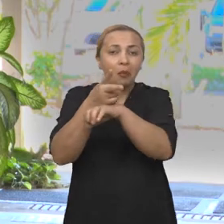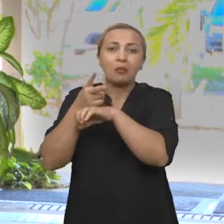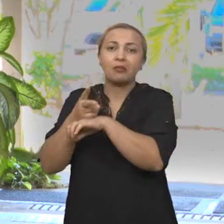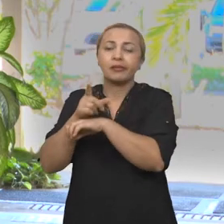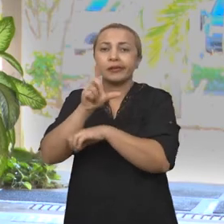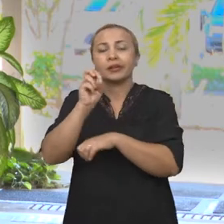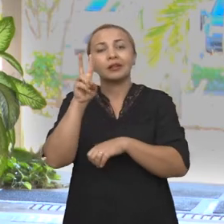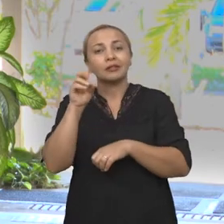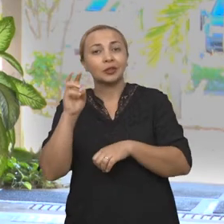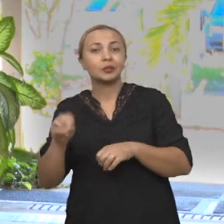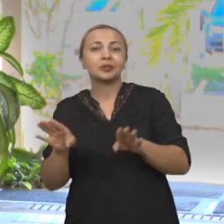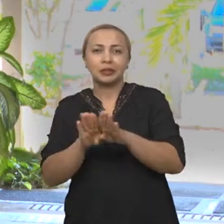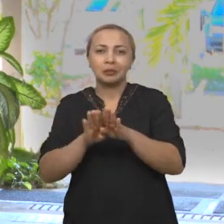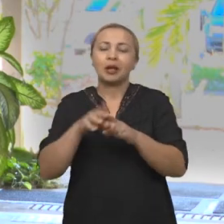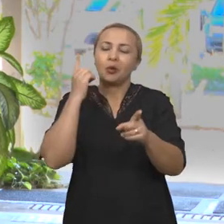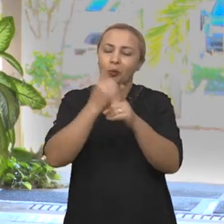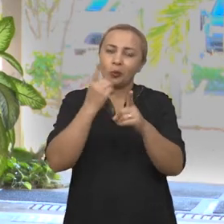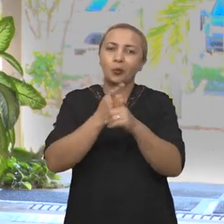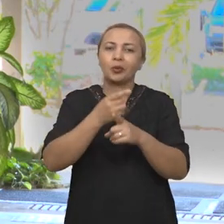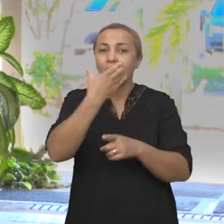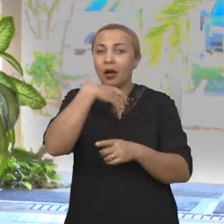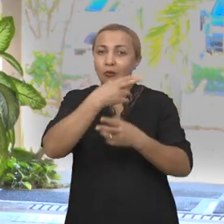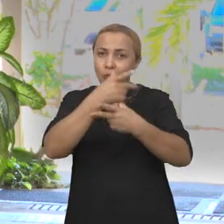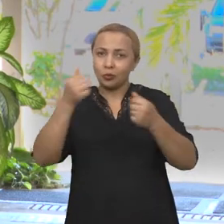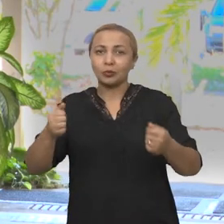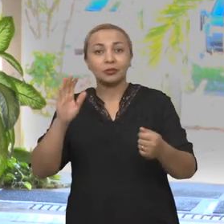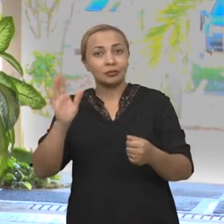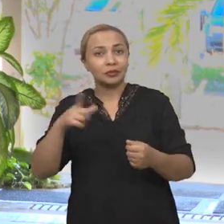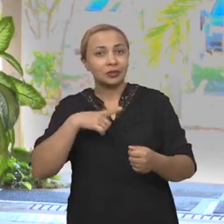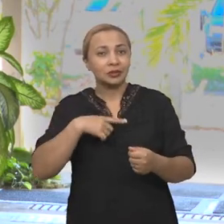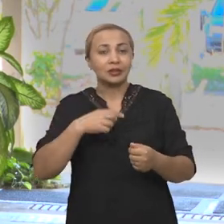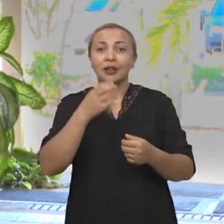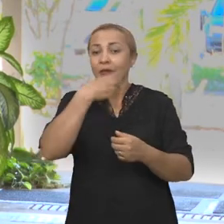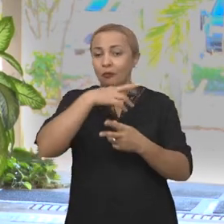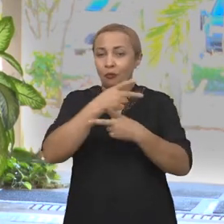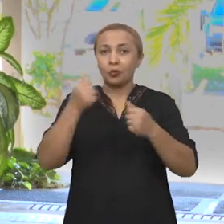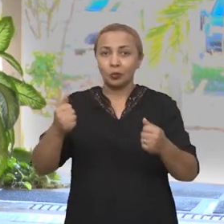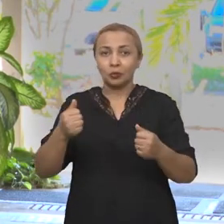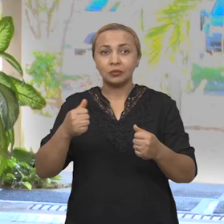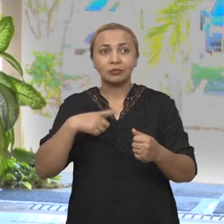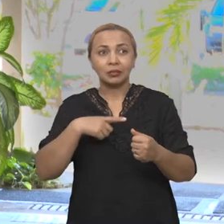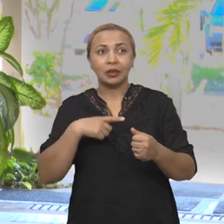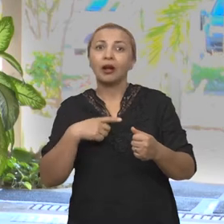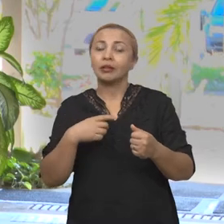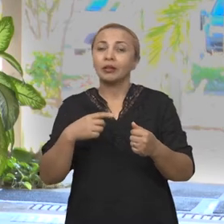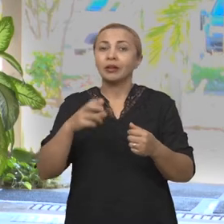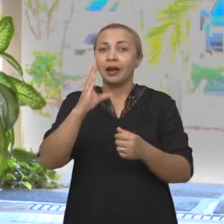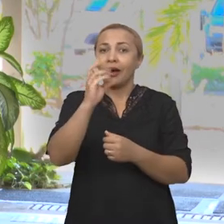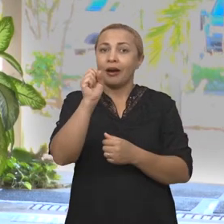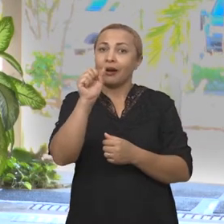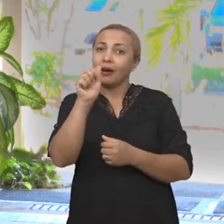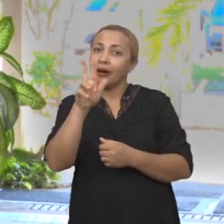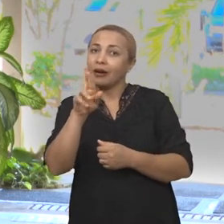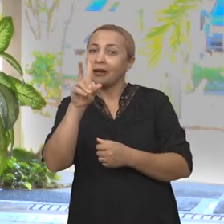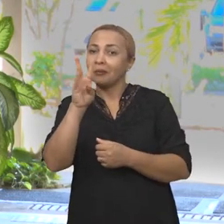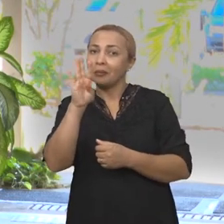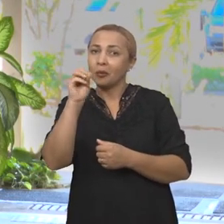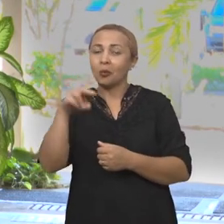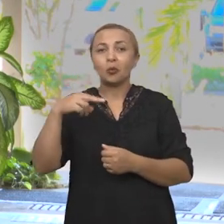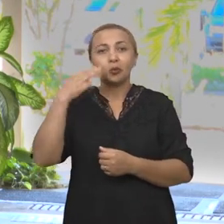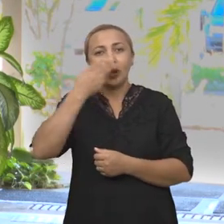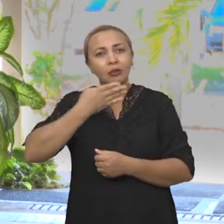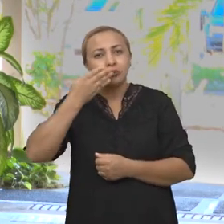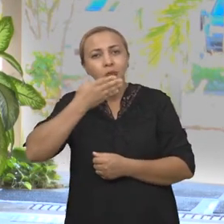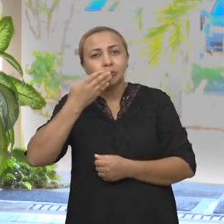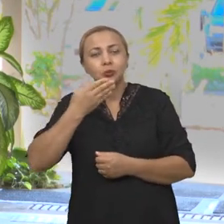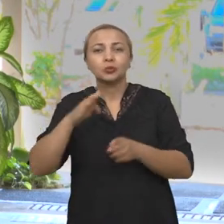leveduras podem ser encontradas também em frutos, já que esses frutos contêm fontes de carbono importante, açúcares